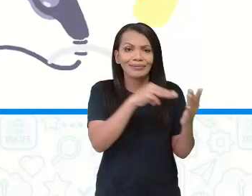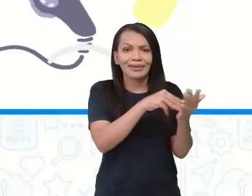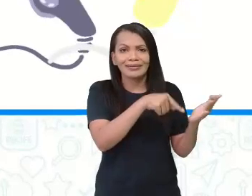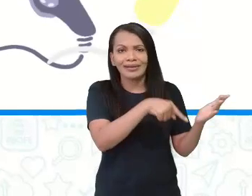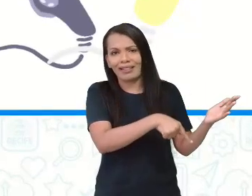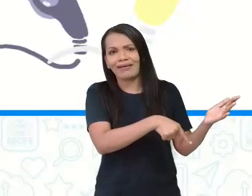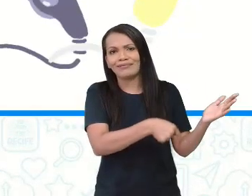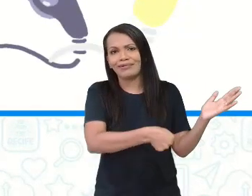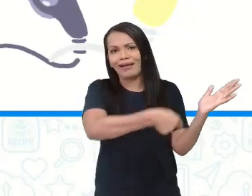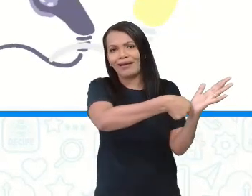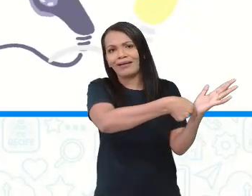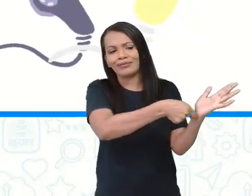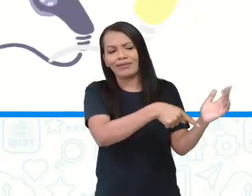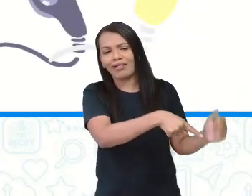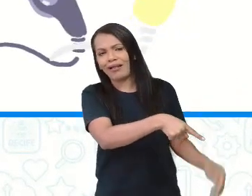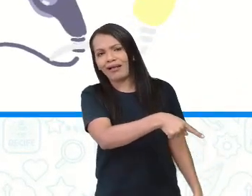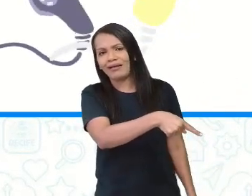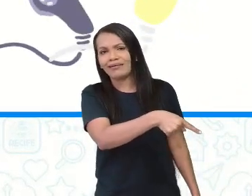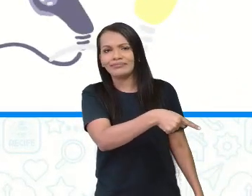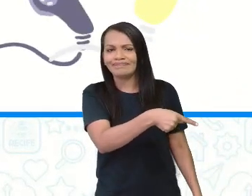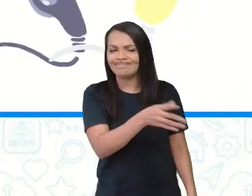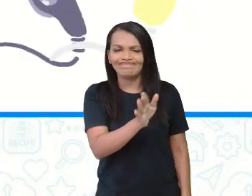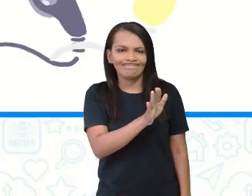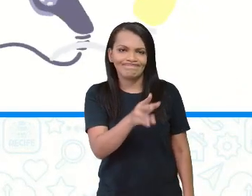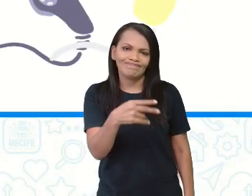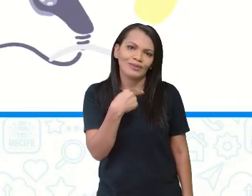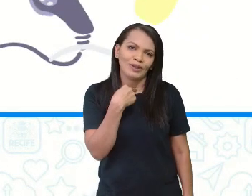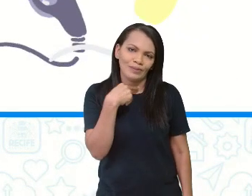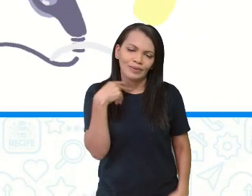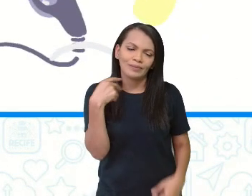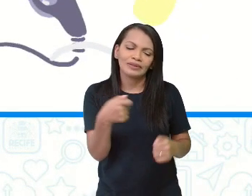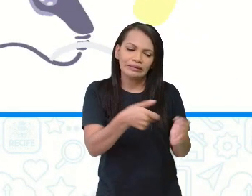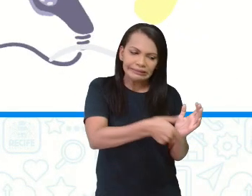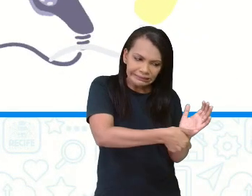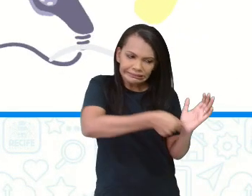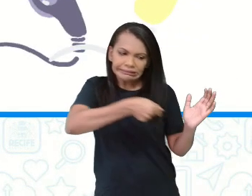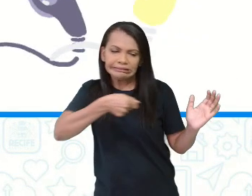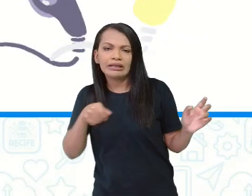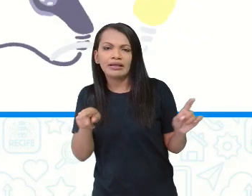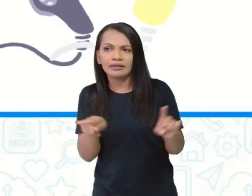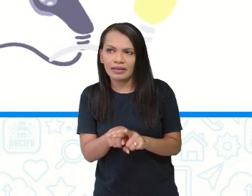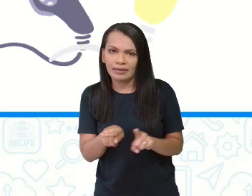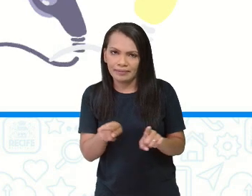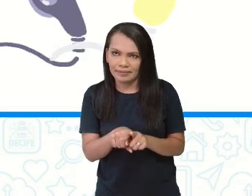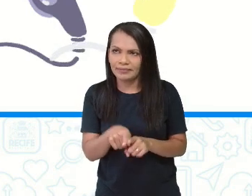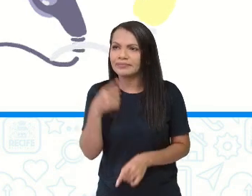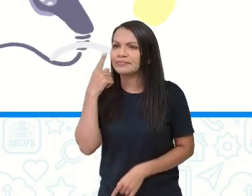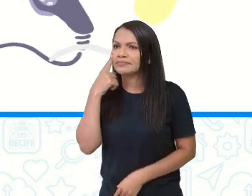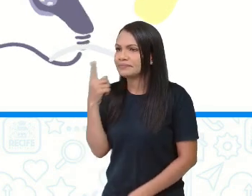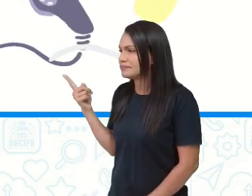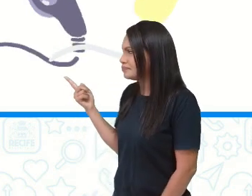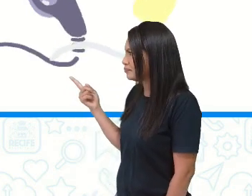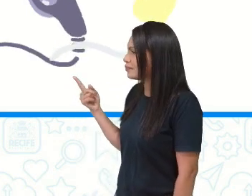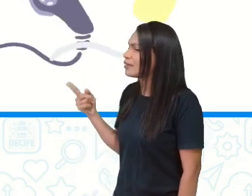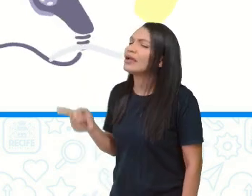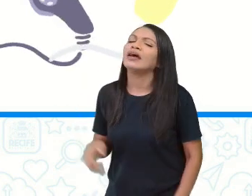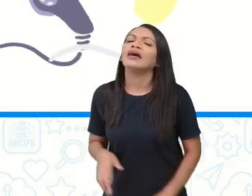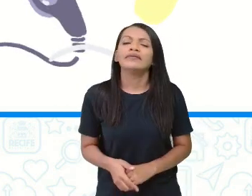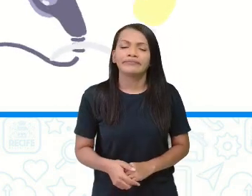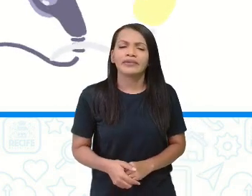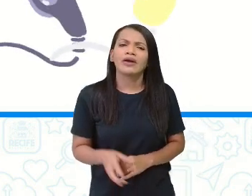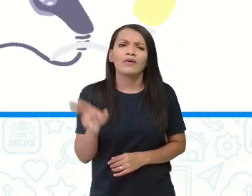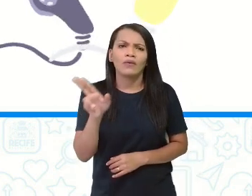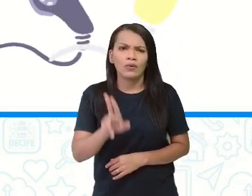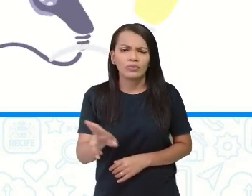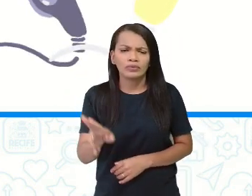E é também, ó, diminuir o tempo de uso de aparelhos aquecedores, como o ferro elétrico, a